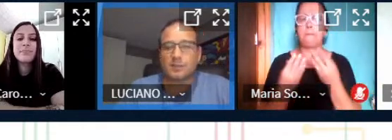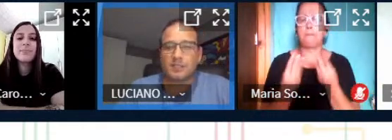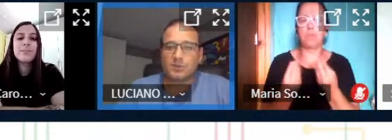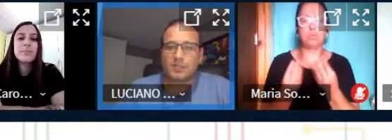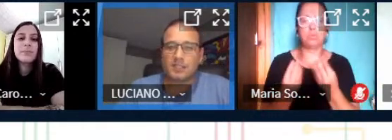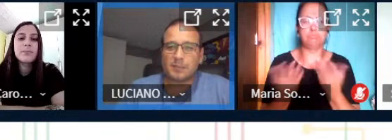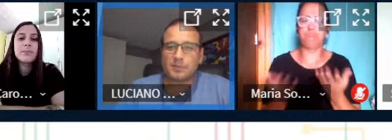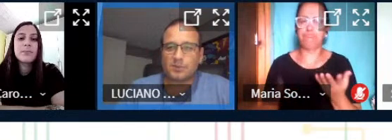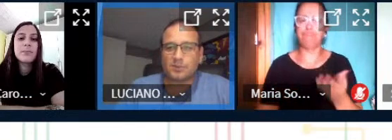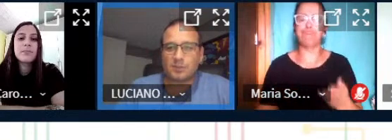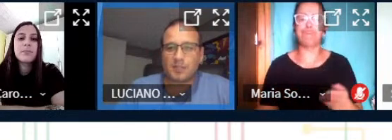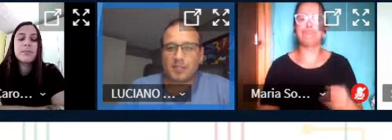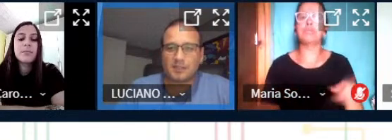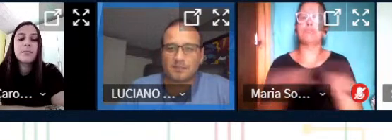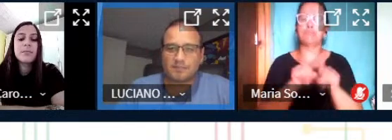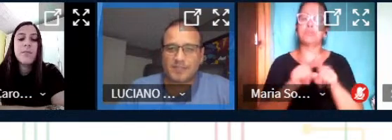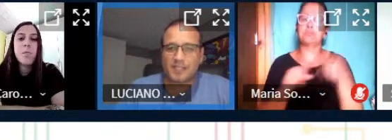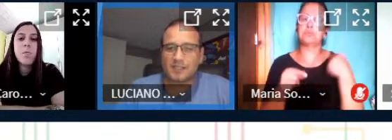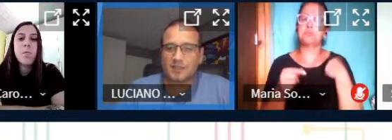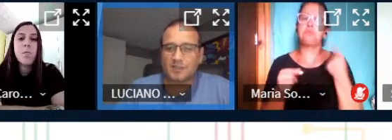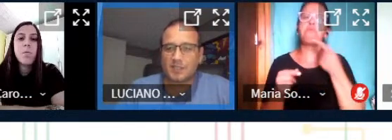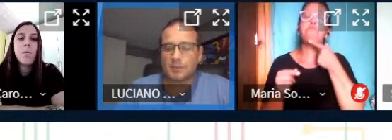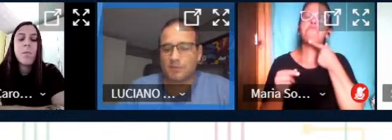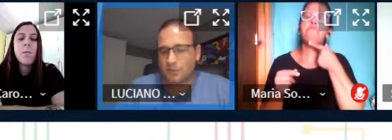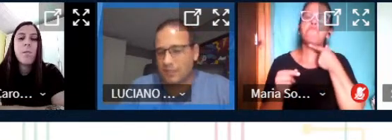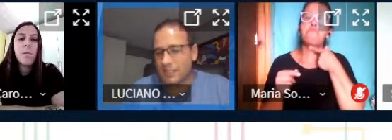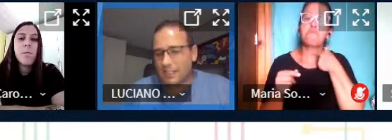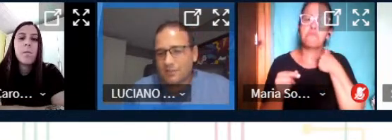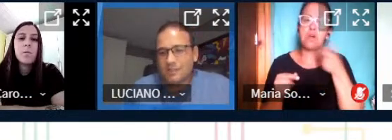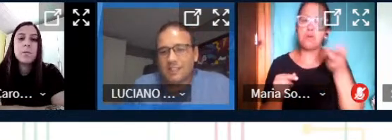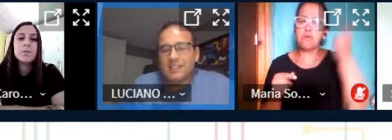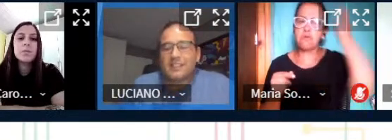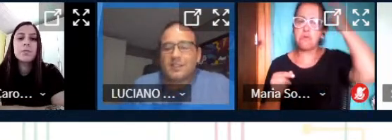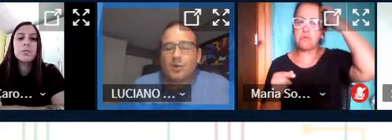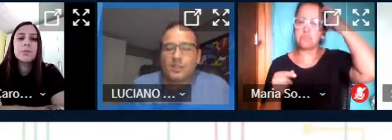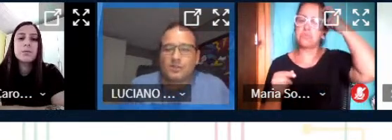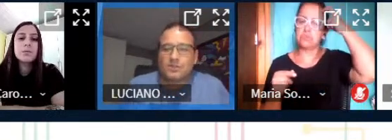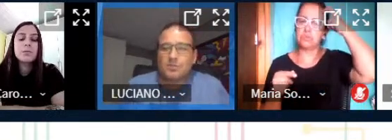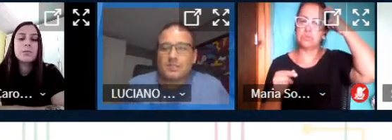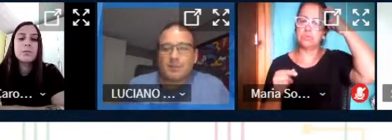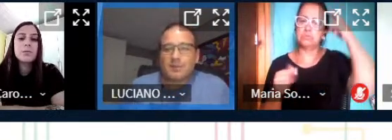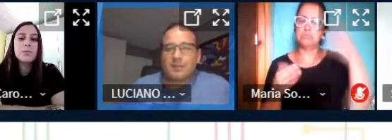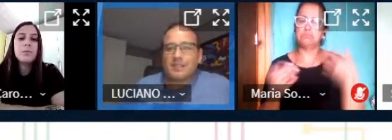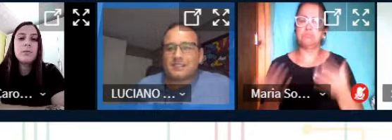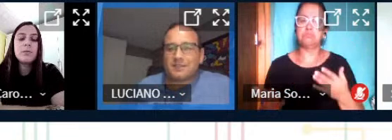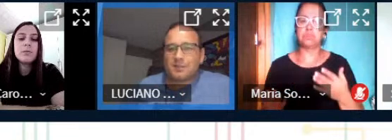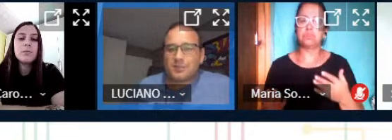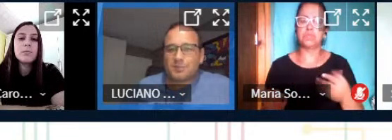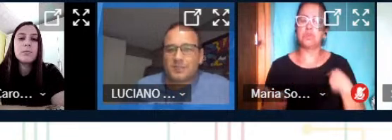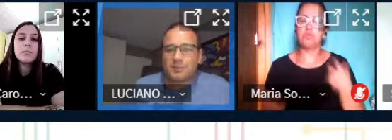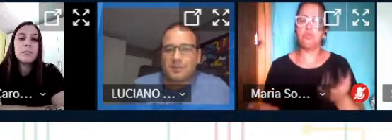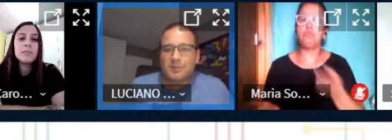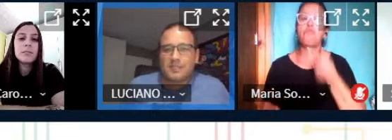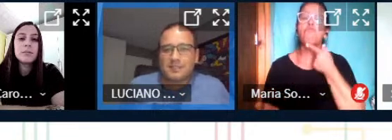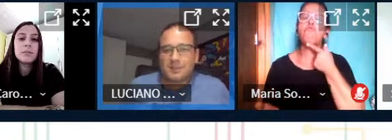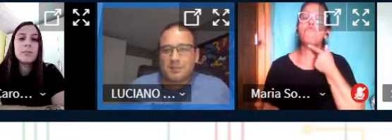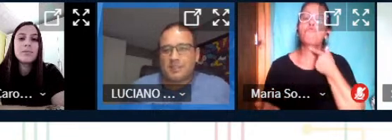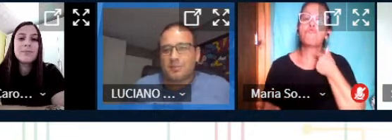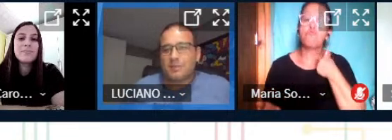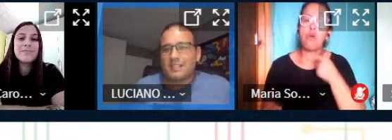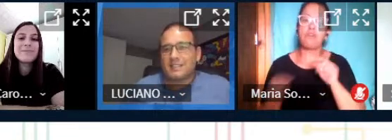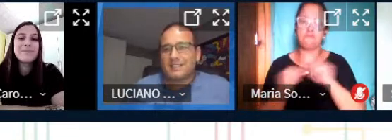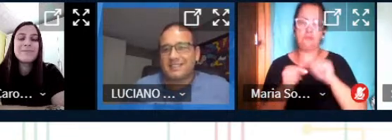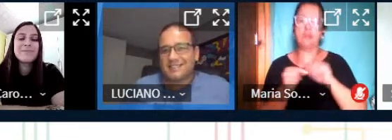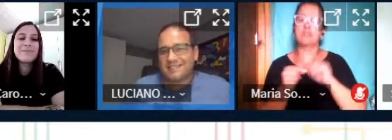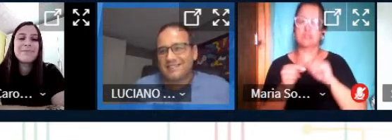e eu também sou adepto a cultura maker eu sempre fui criado e gosto de botar a mão na massa famoso botar a mão na massa